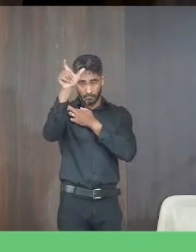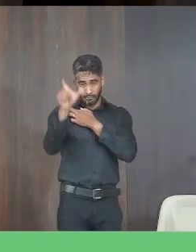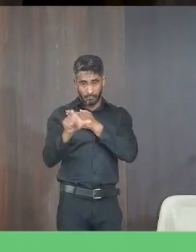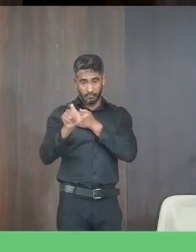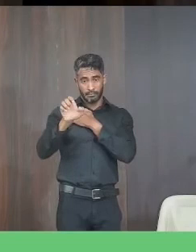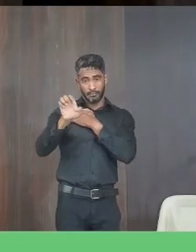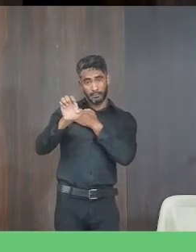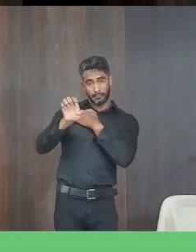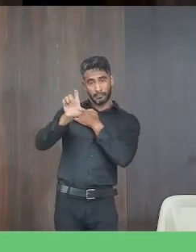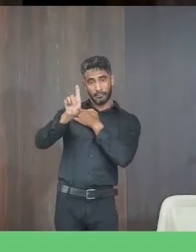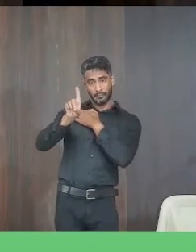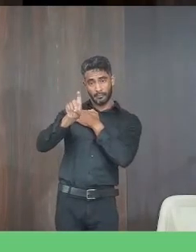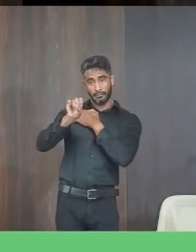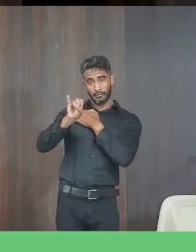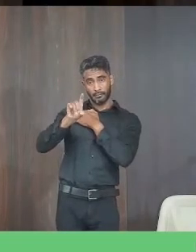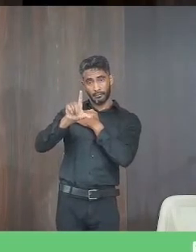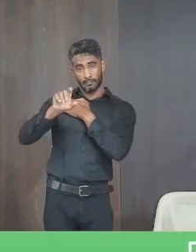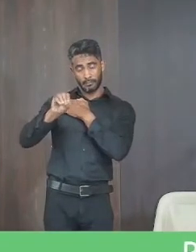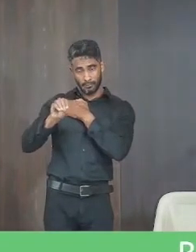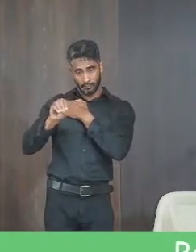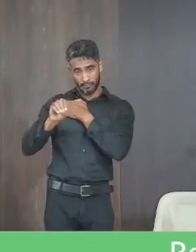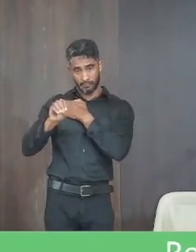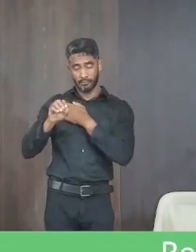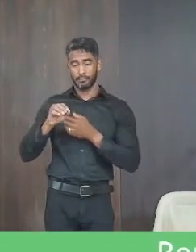Edilo Flávio Nunes Fonseca